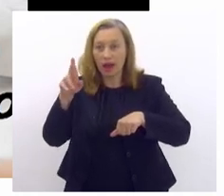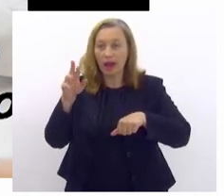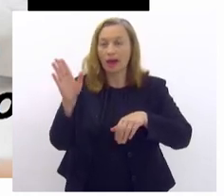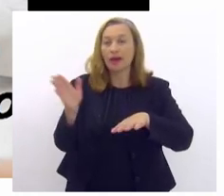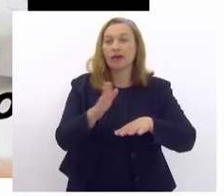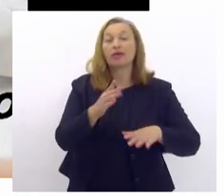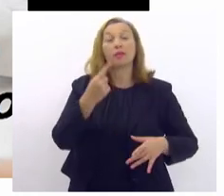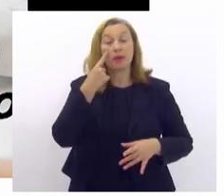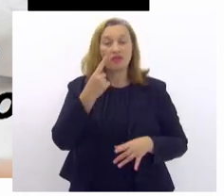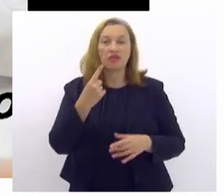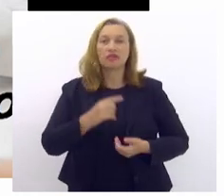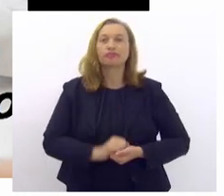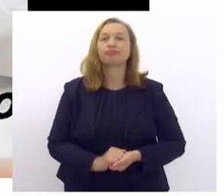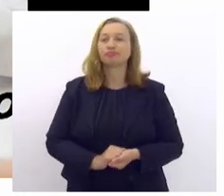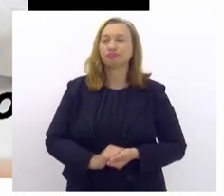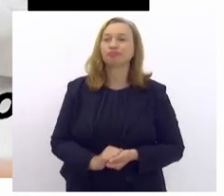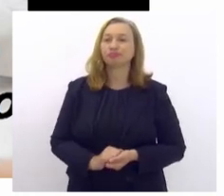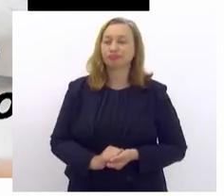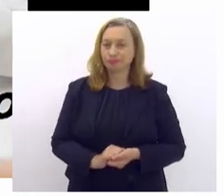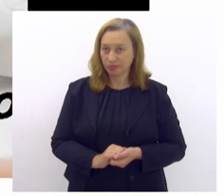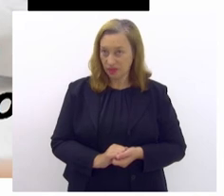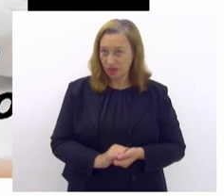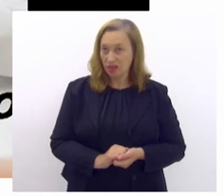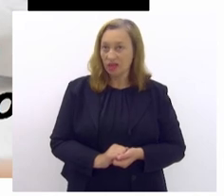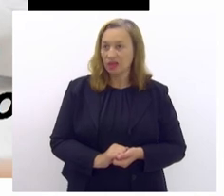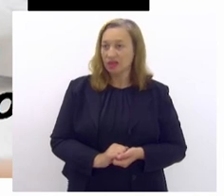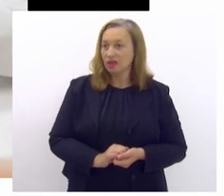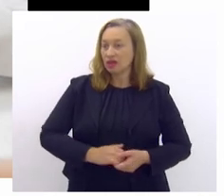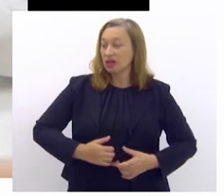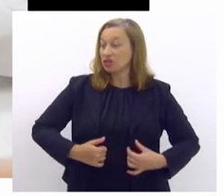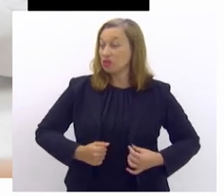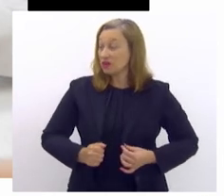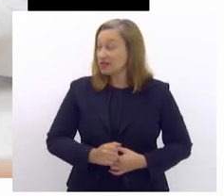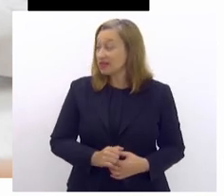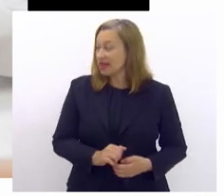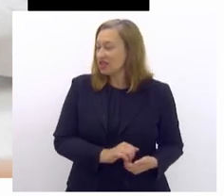desenvolvimento do diabetes. Pode passar? passar.